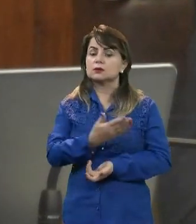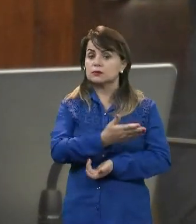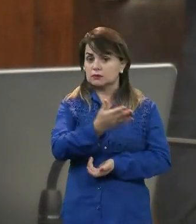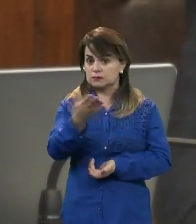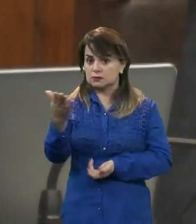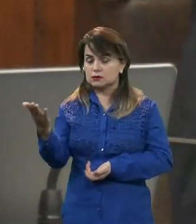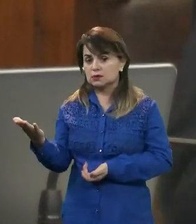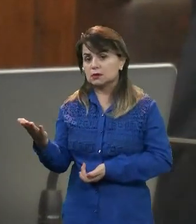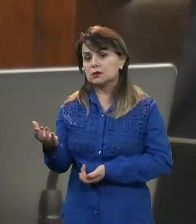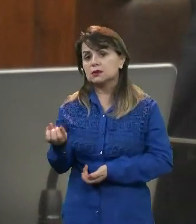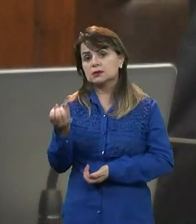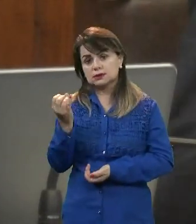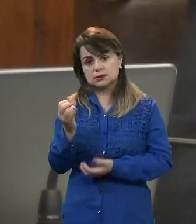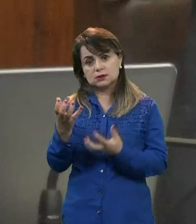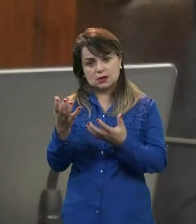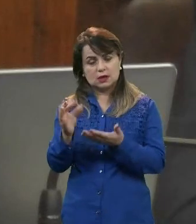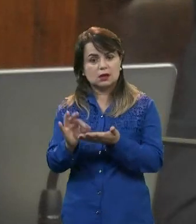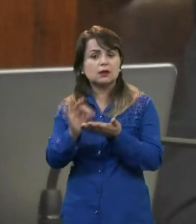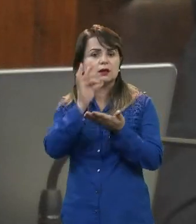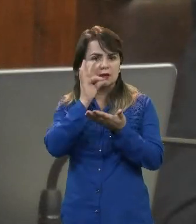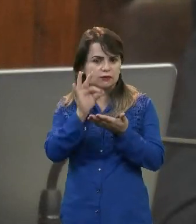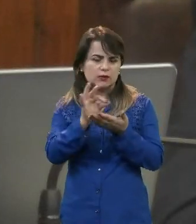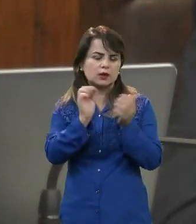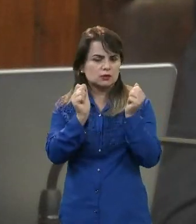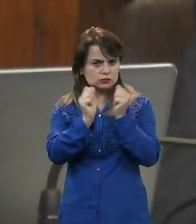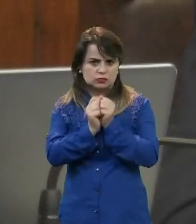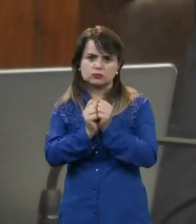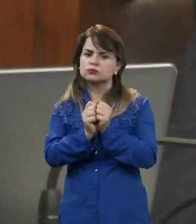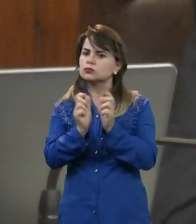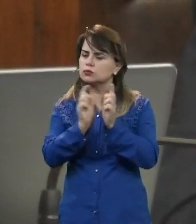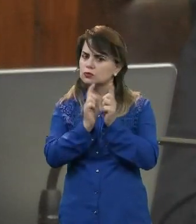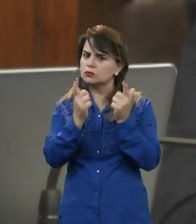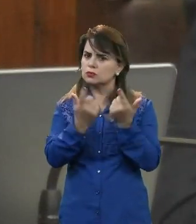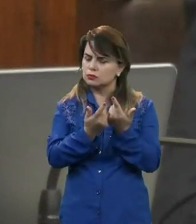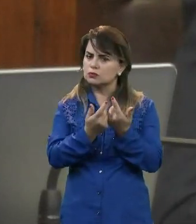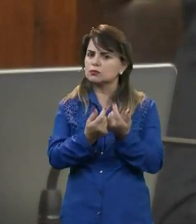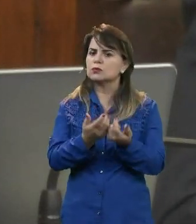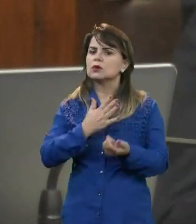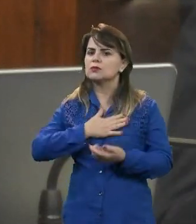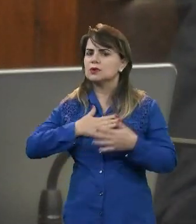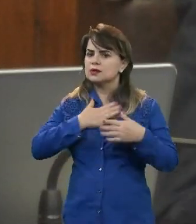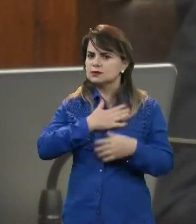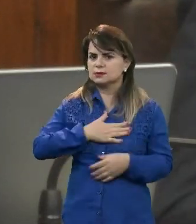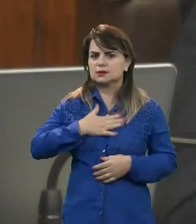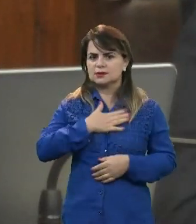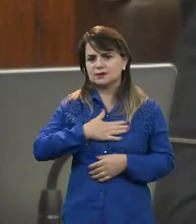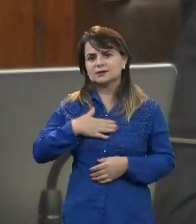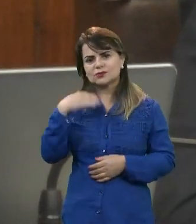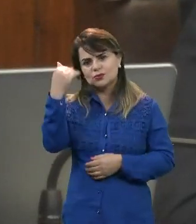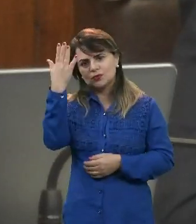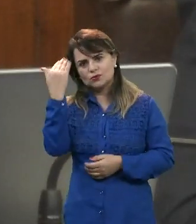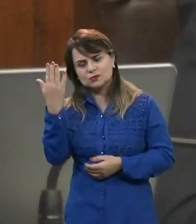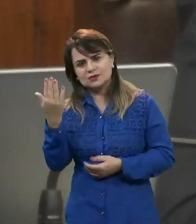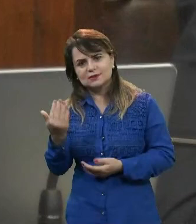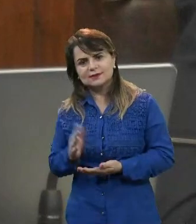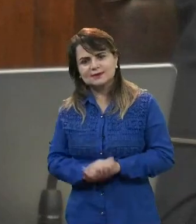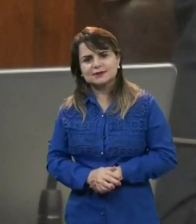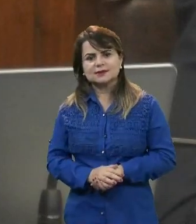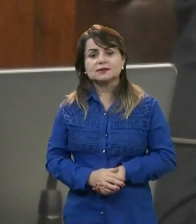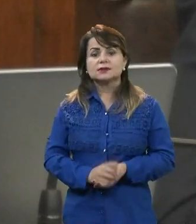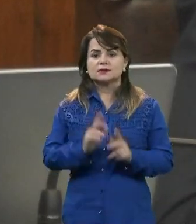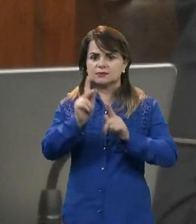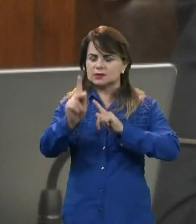se quiserem, estão convidados para tomar um cafezinho conosco. Será um prazer, uma honra. Eu sei que vocês são homens